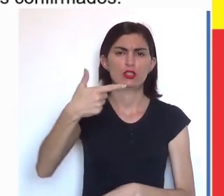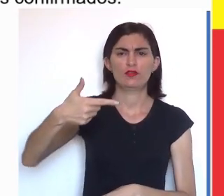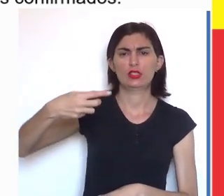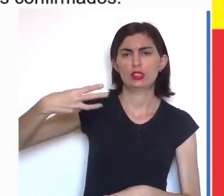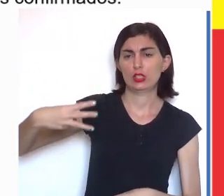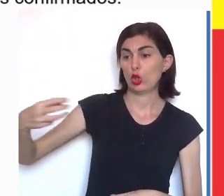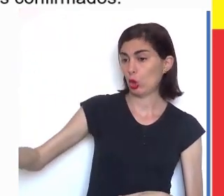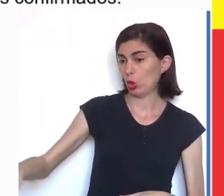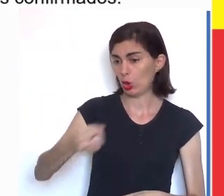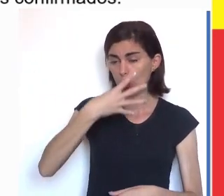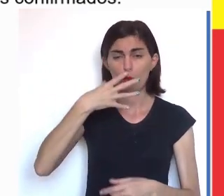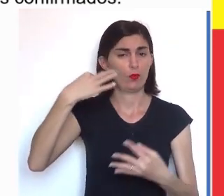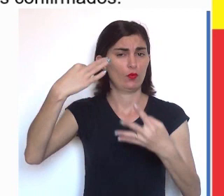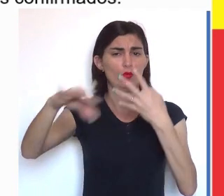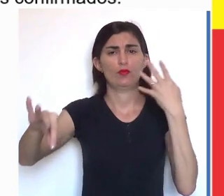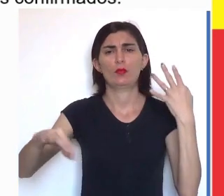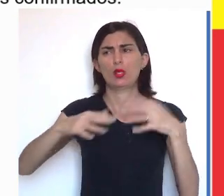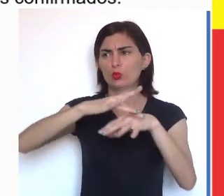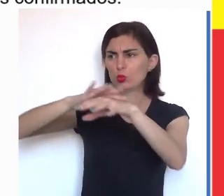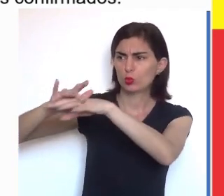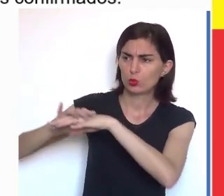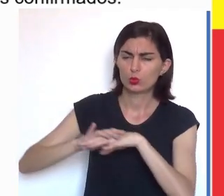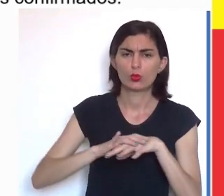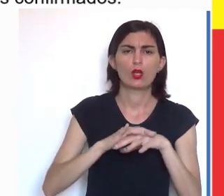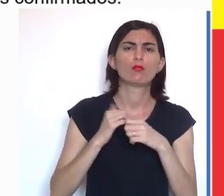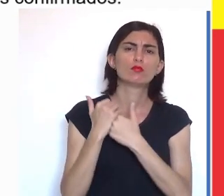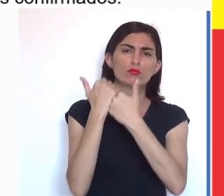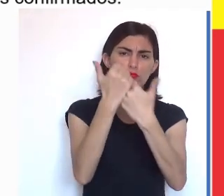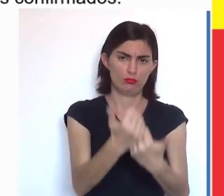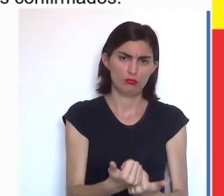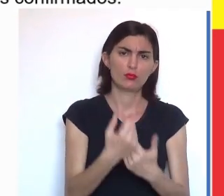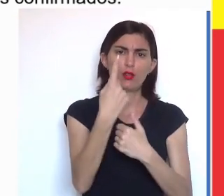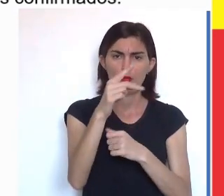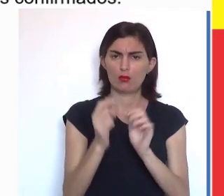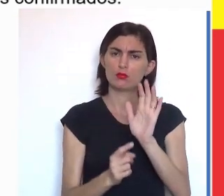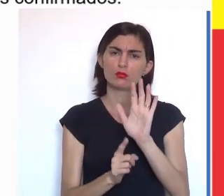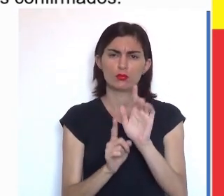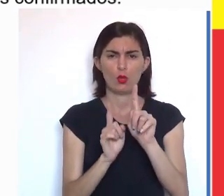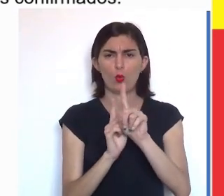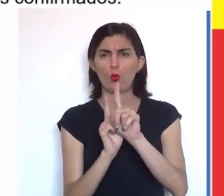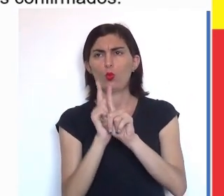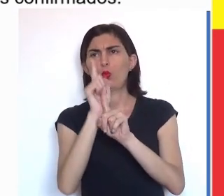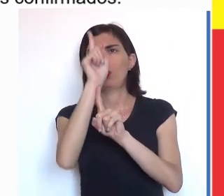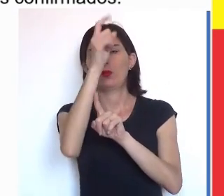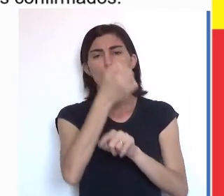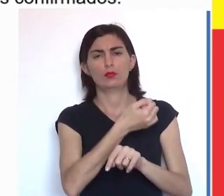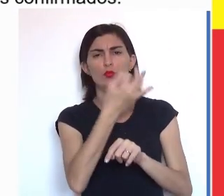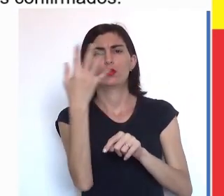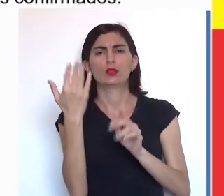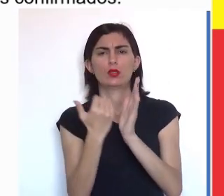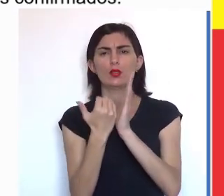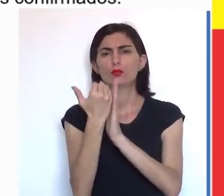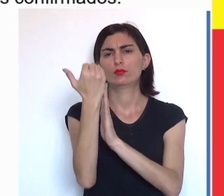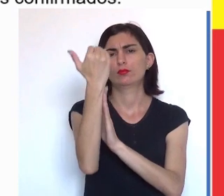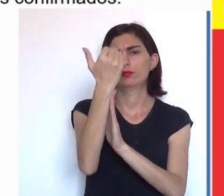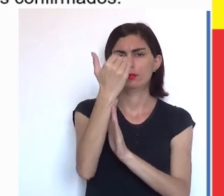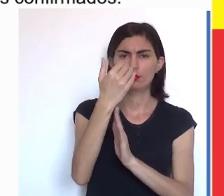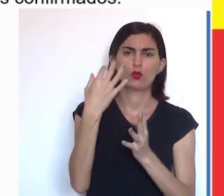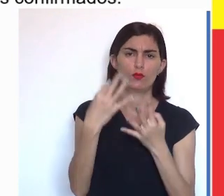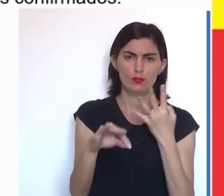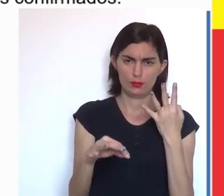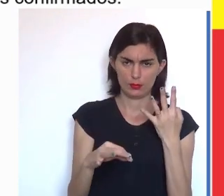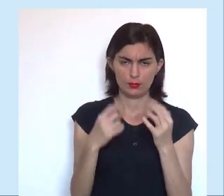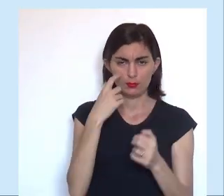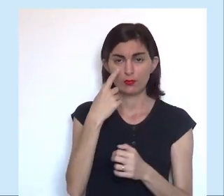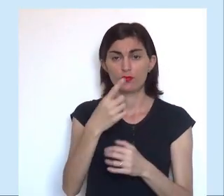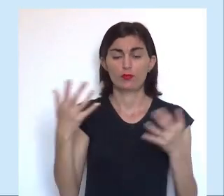323 novos casos confirmados, onde representa, nesse gráfico, a maior quantidade de casos